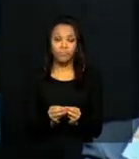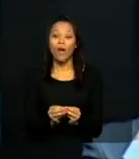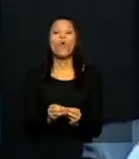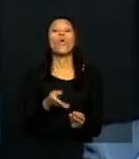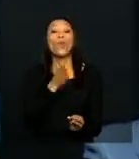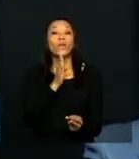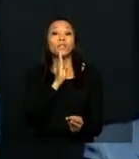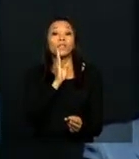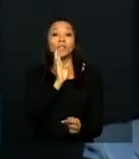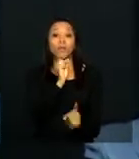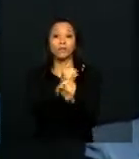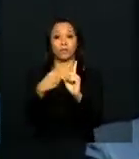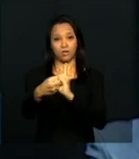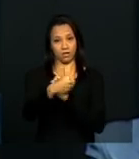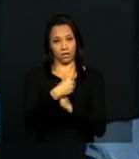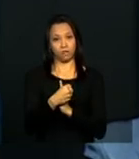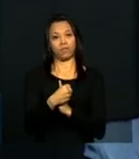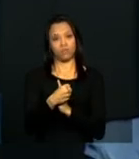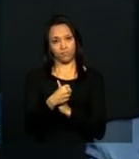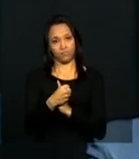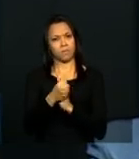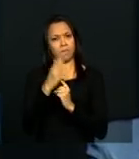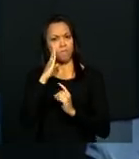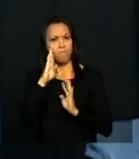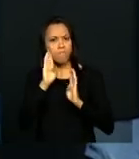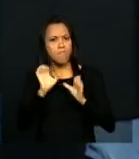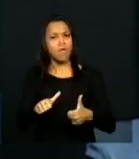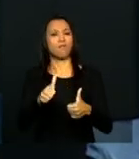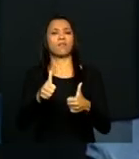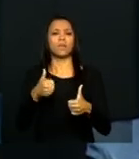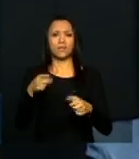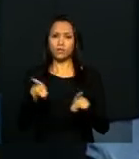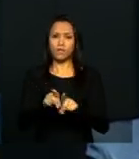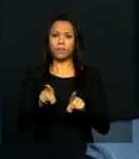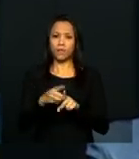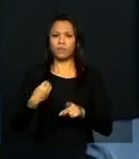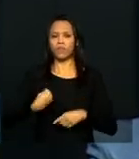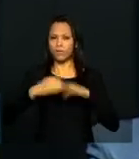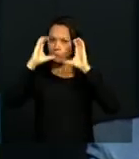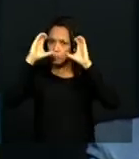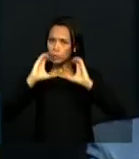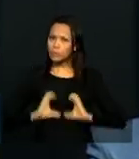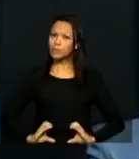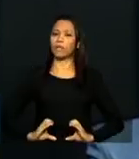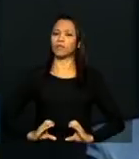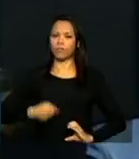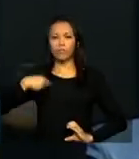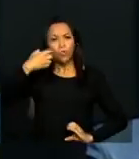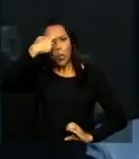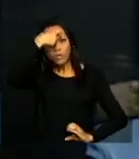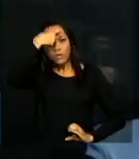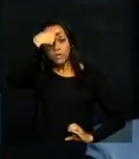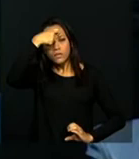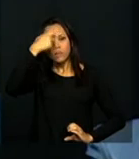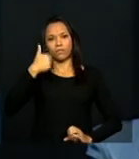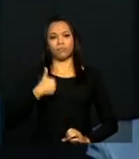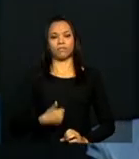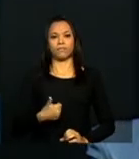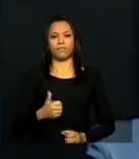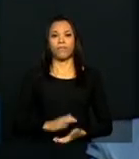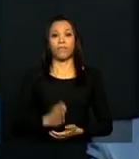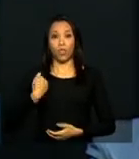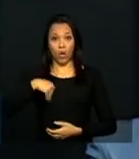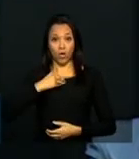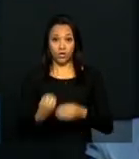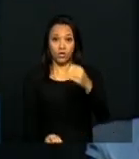em que ele vive e, dessa maneira, exercer o seu papel como cidadão de maneira consciente. Realizamos